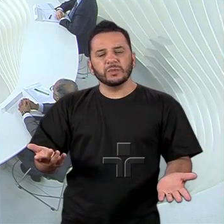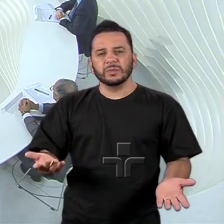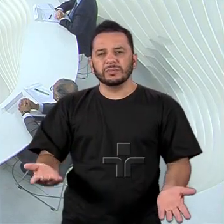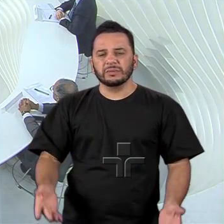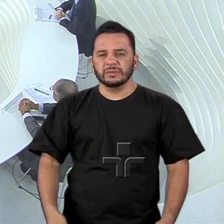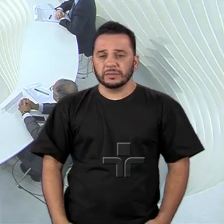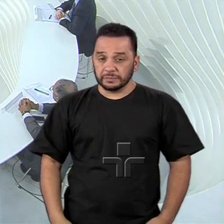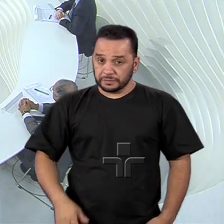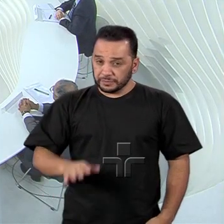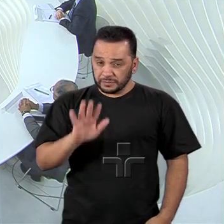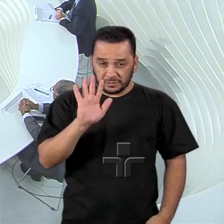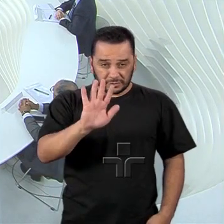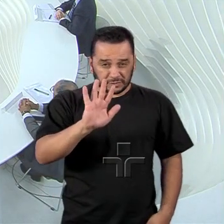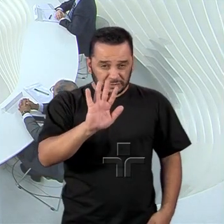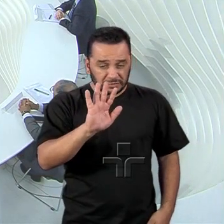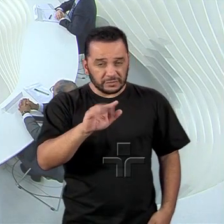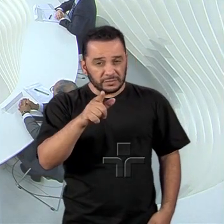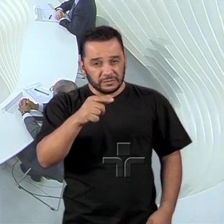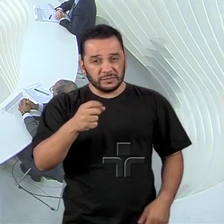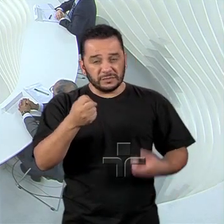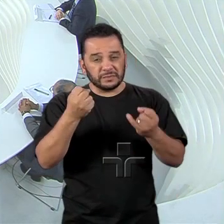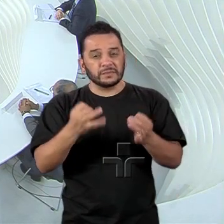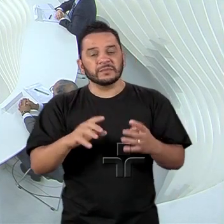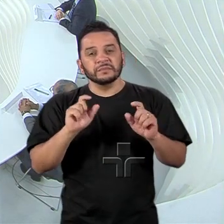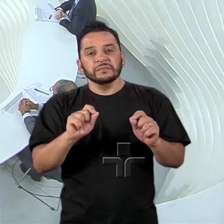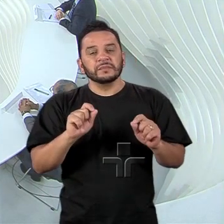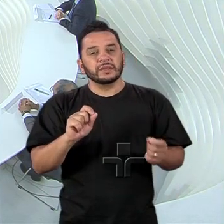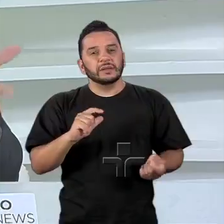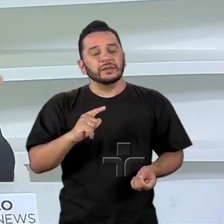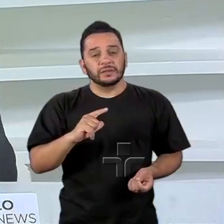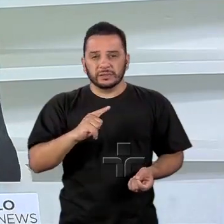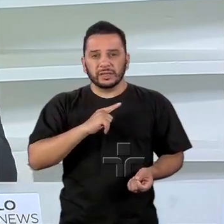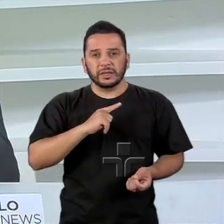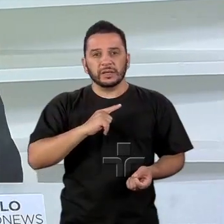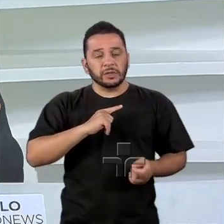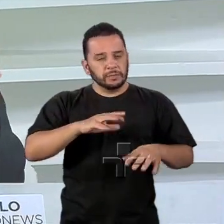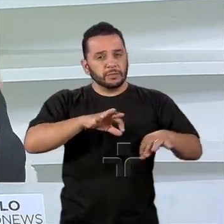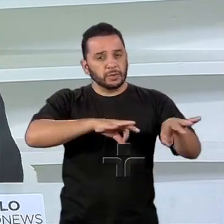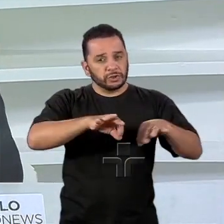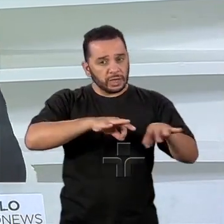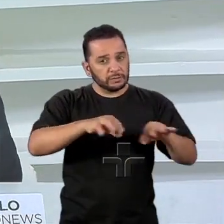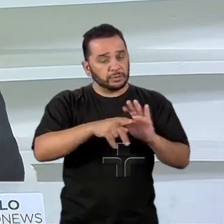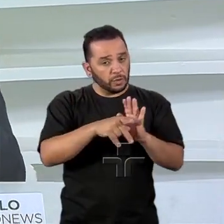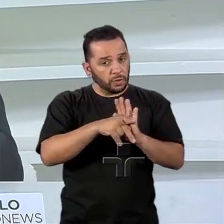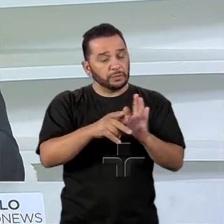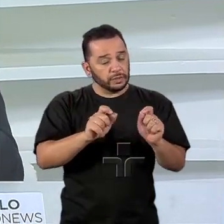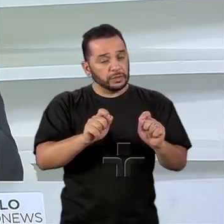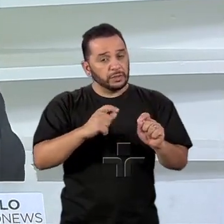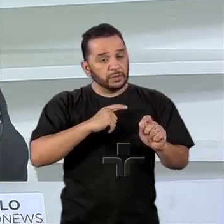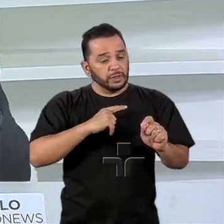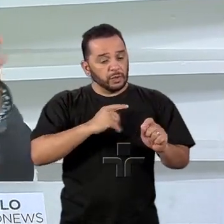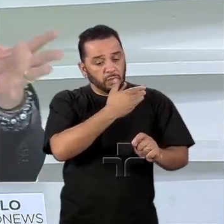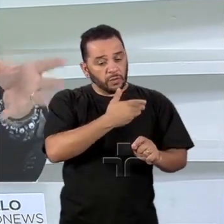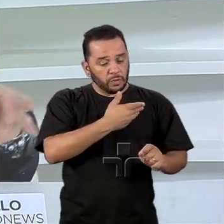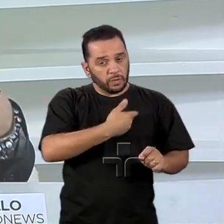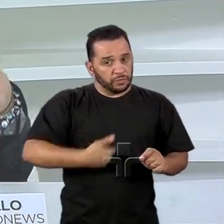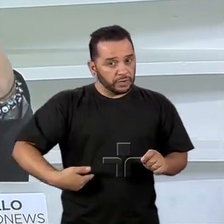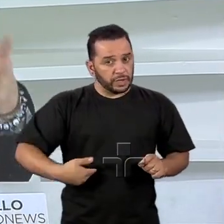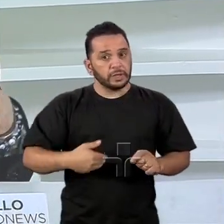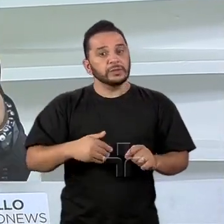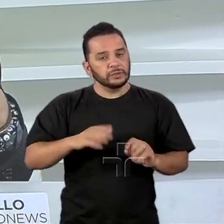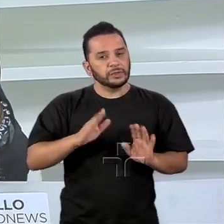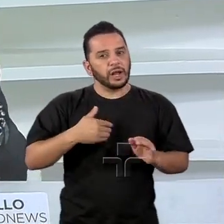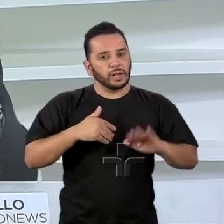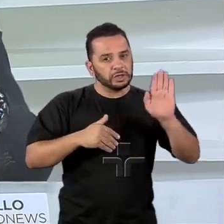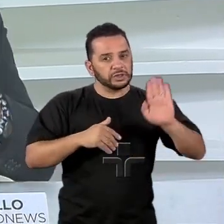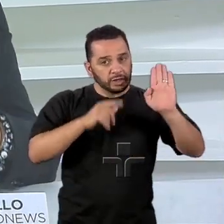Do ponto de vista, você também fala do ponto de vista de um dos autores do programa de governo do candidato Gerardo Alckmin, certo? De política externa. Você é um dos